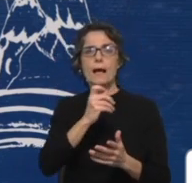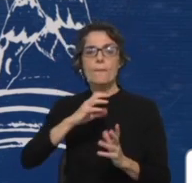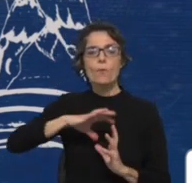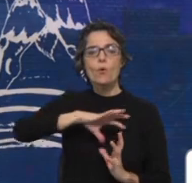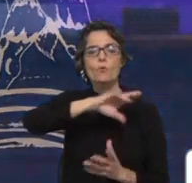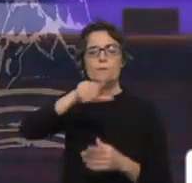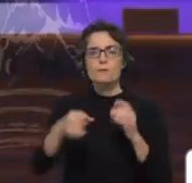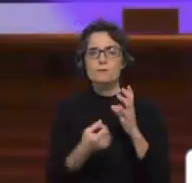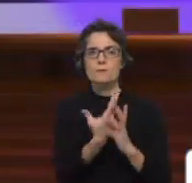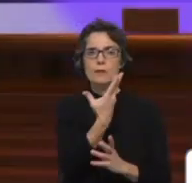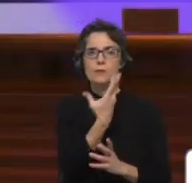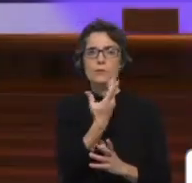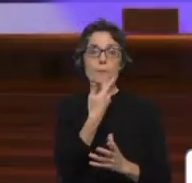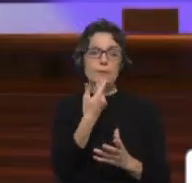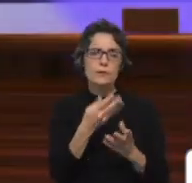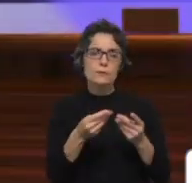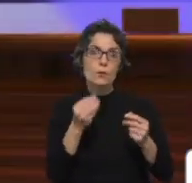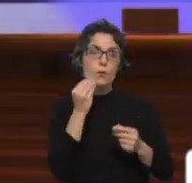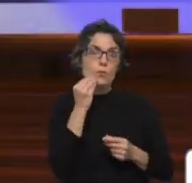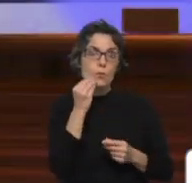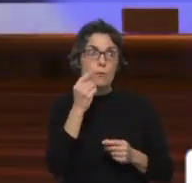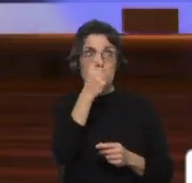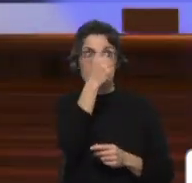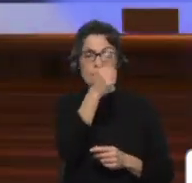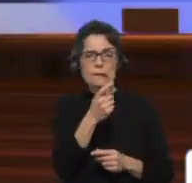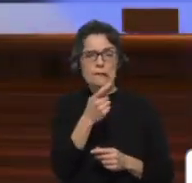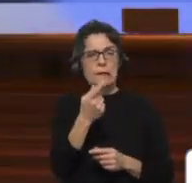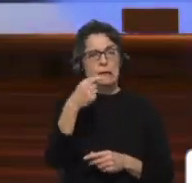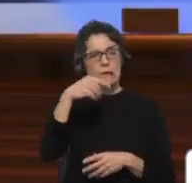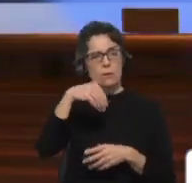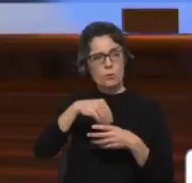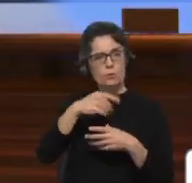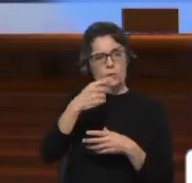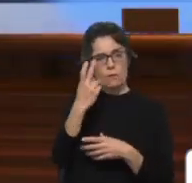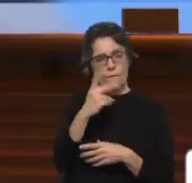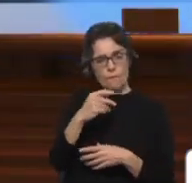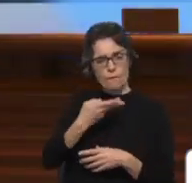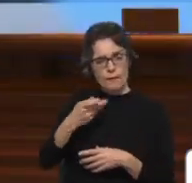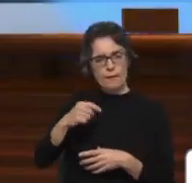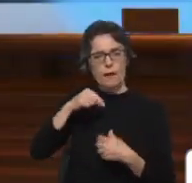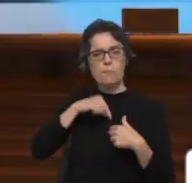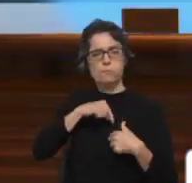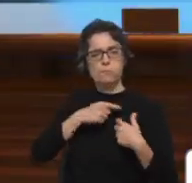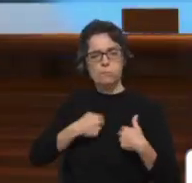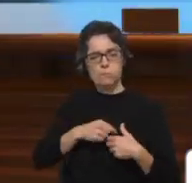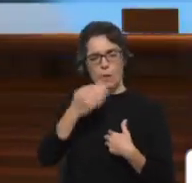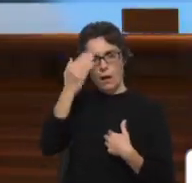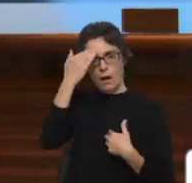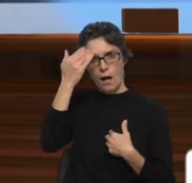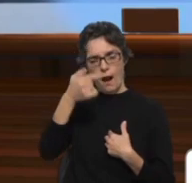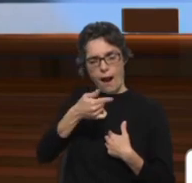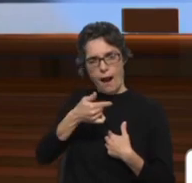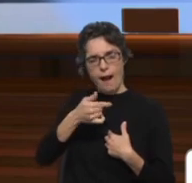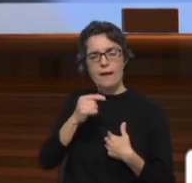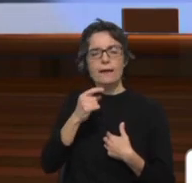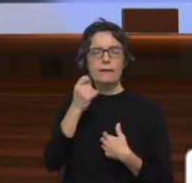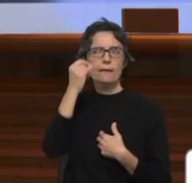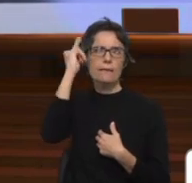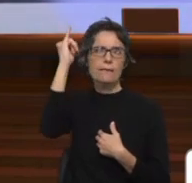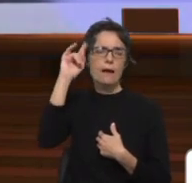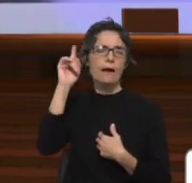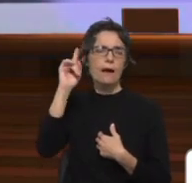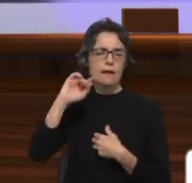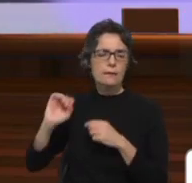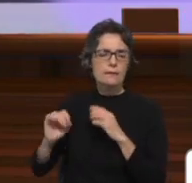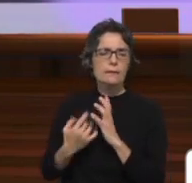uma solução. Brahma tinha recebido o conteúdo dos Vedas no seu próprio coração e consciência. Por isso, teve a ideia de criar